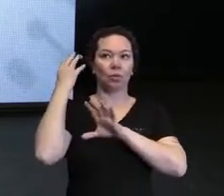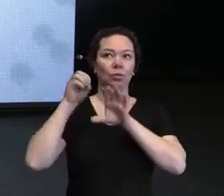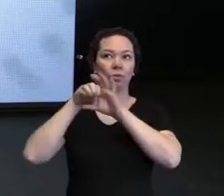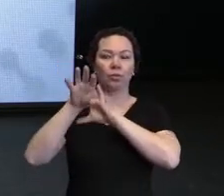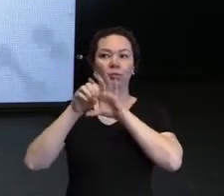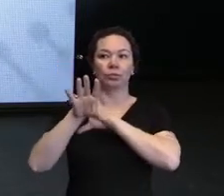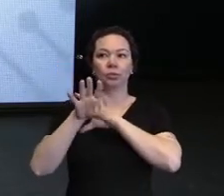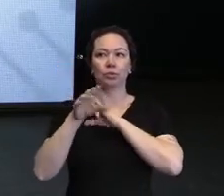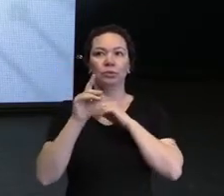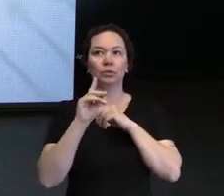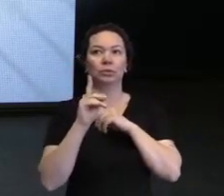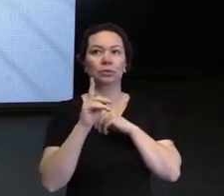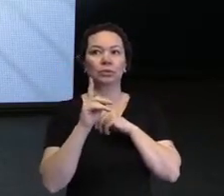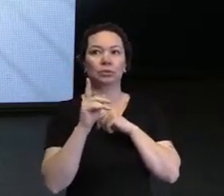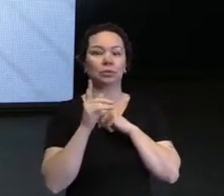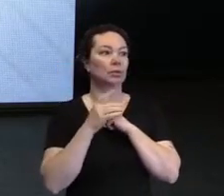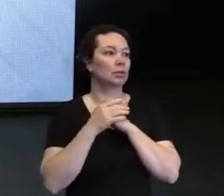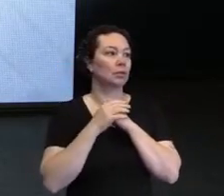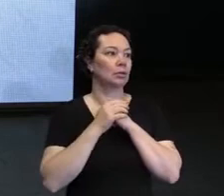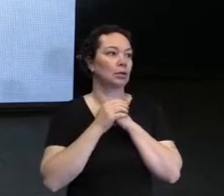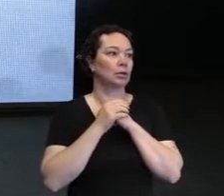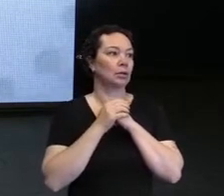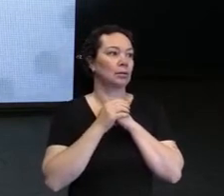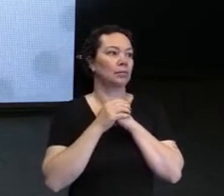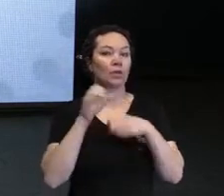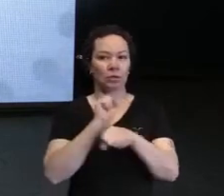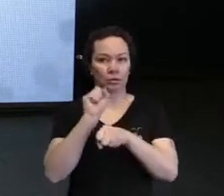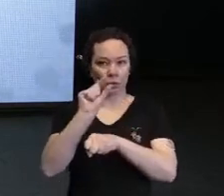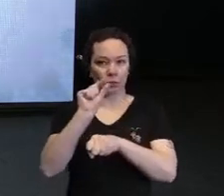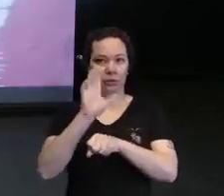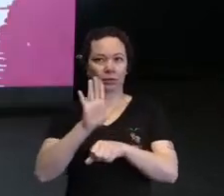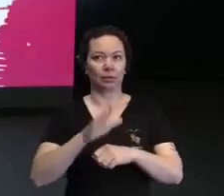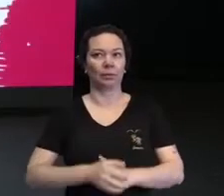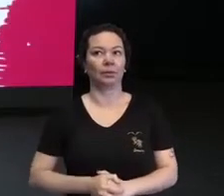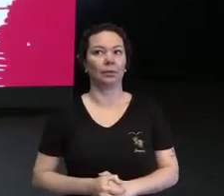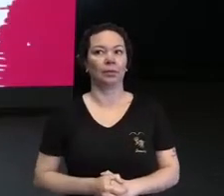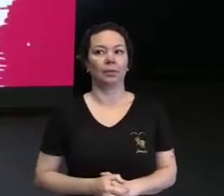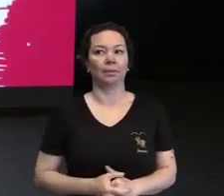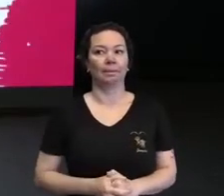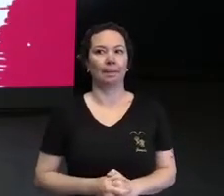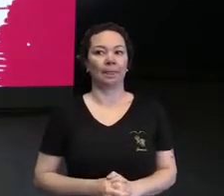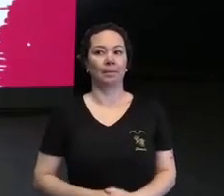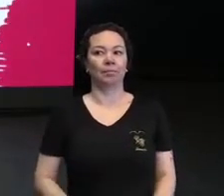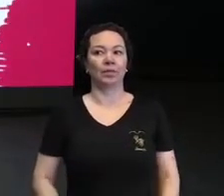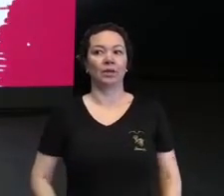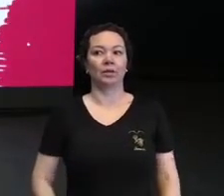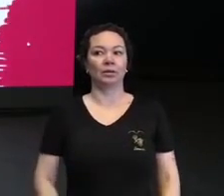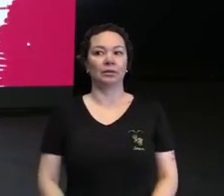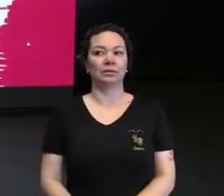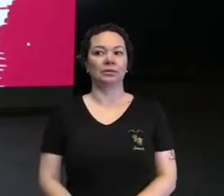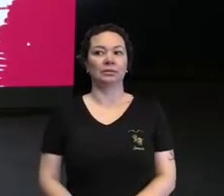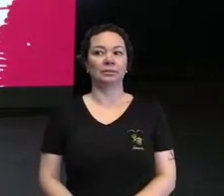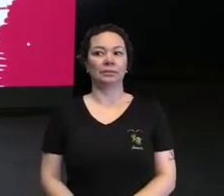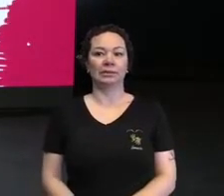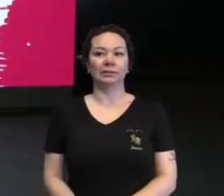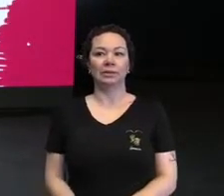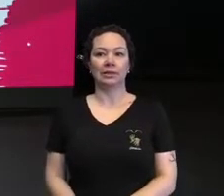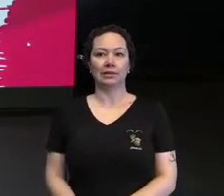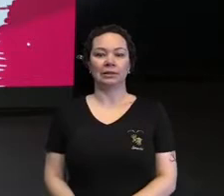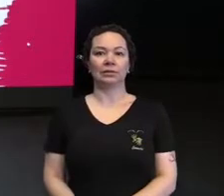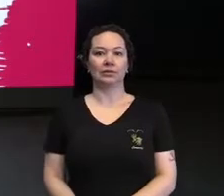Não vai chamar? Espera só um pouquinho. Ah, agora se mudou tudo de uma vez,